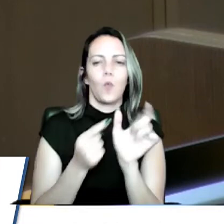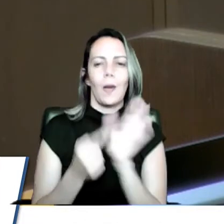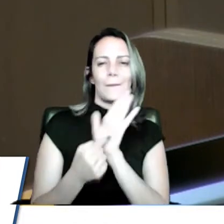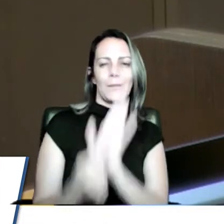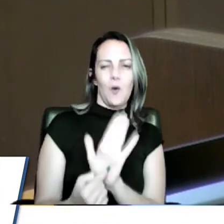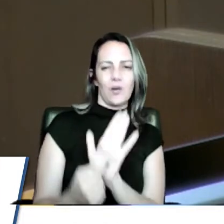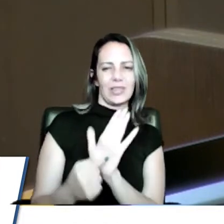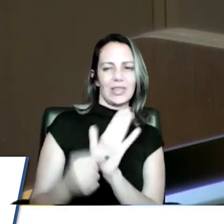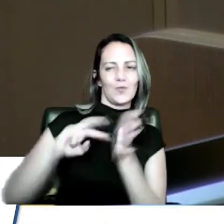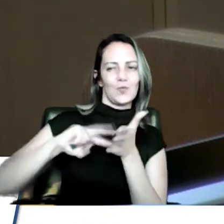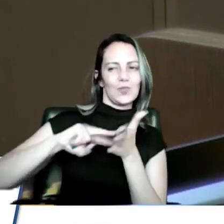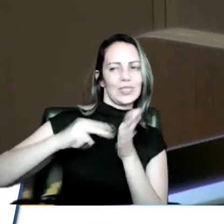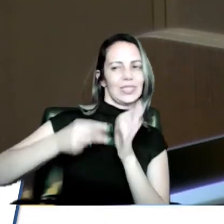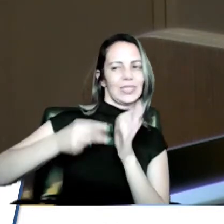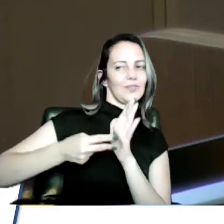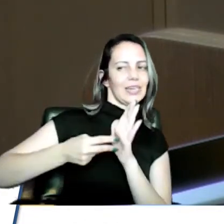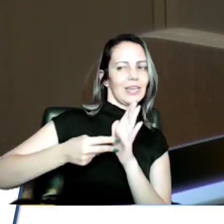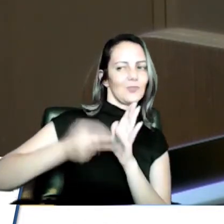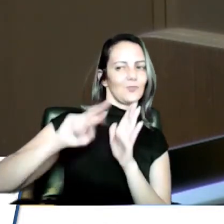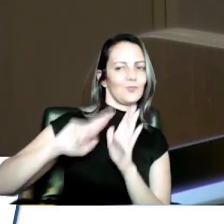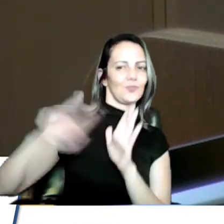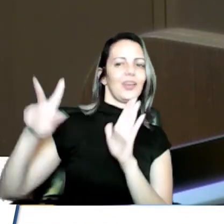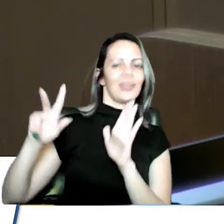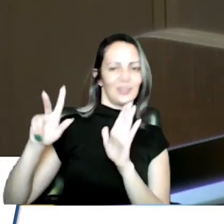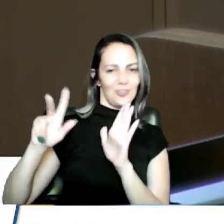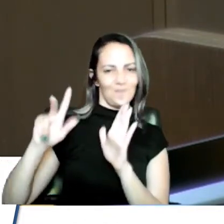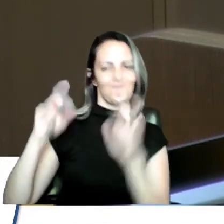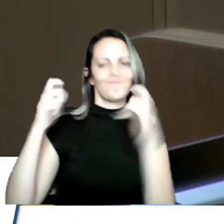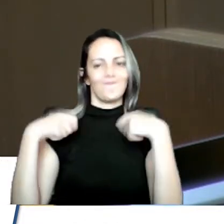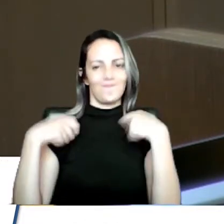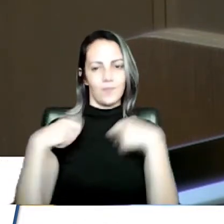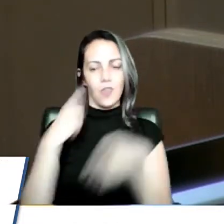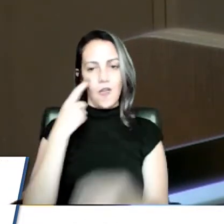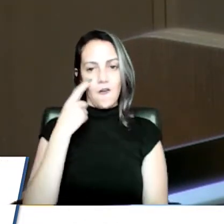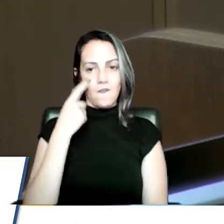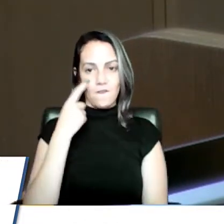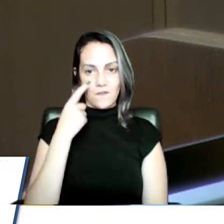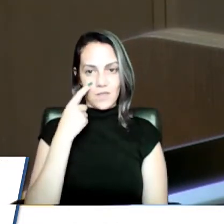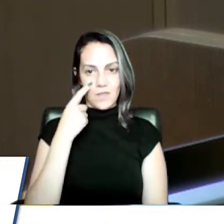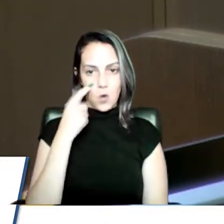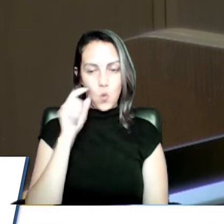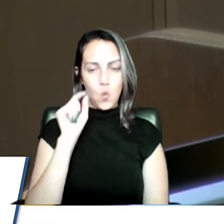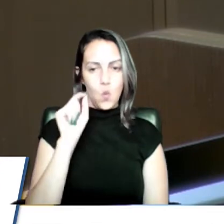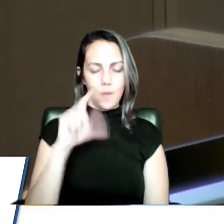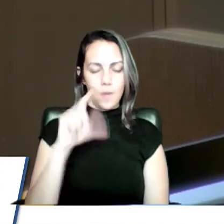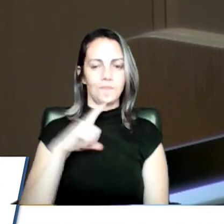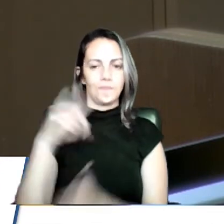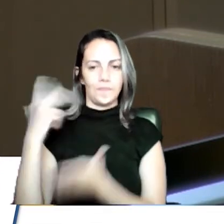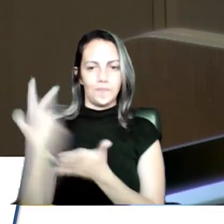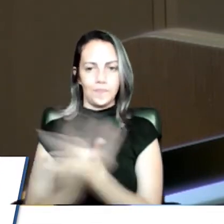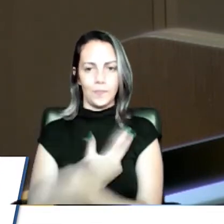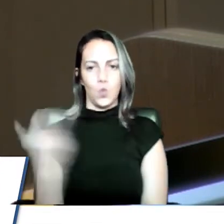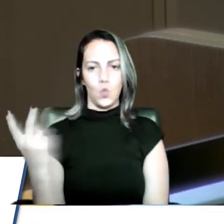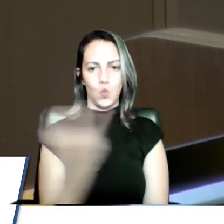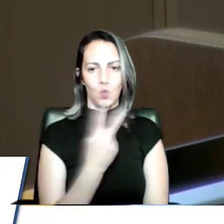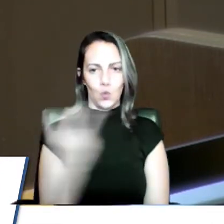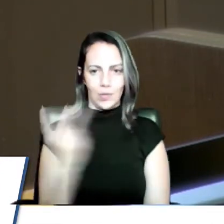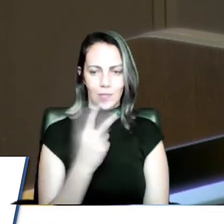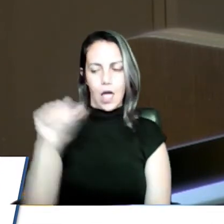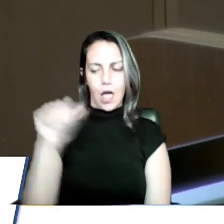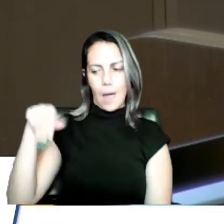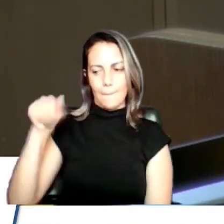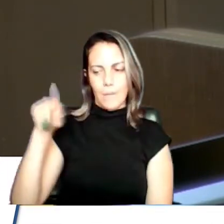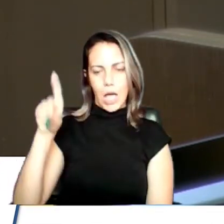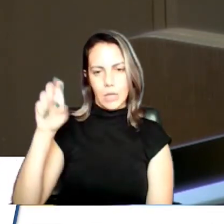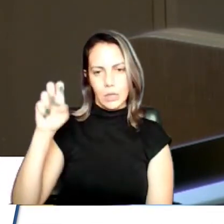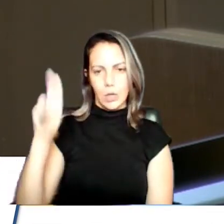deles, houve um erro dos dois lados. Houve um erro dos dois lados. Eu conheço o Amadeu há muitos anos, até eu lembro quando